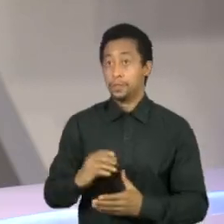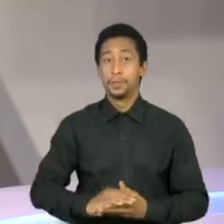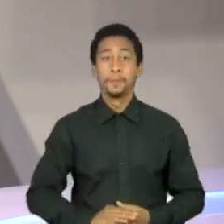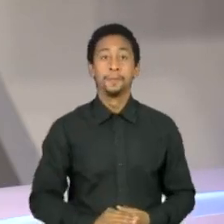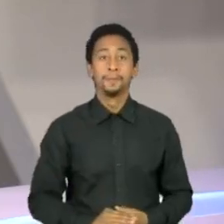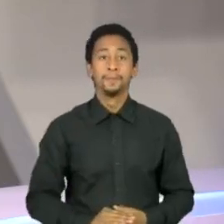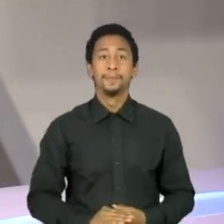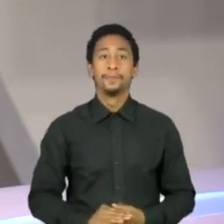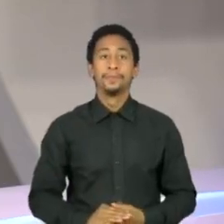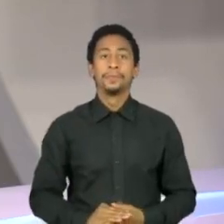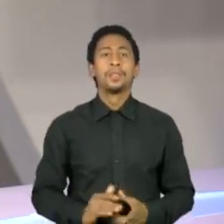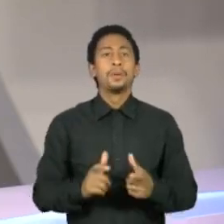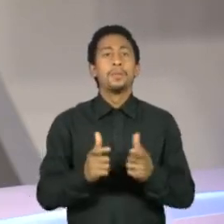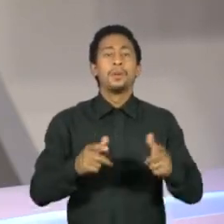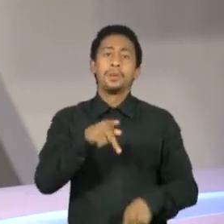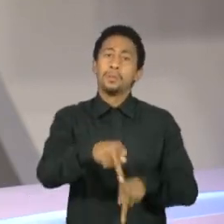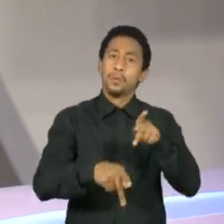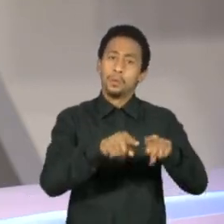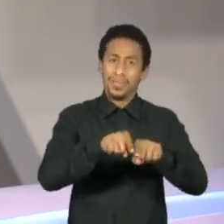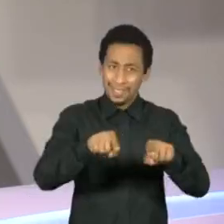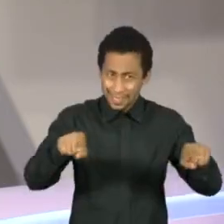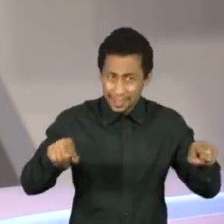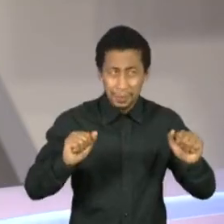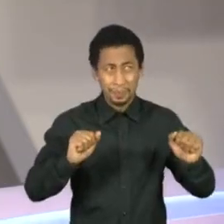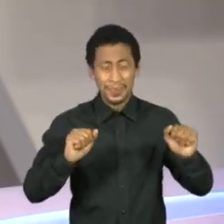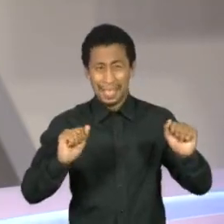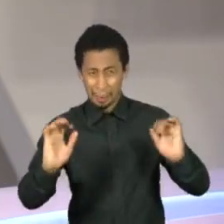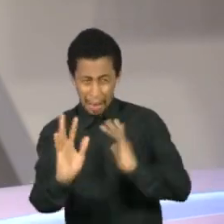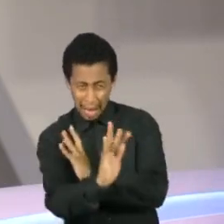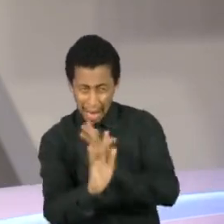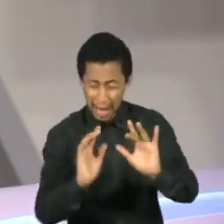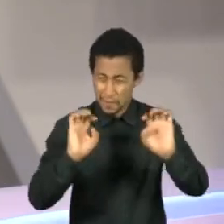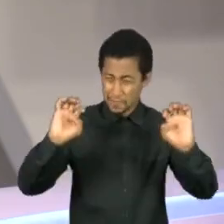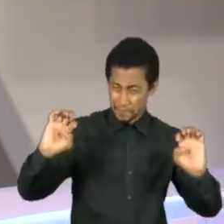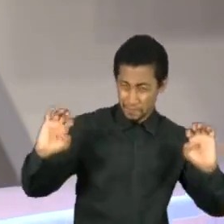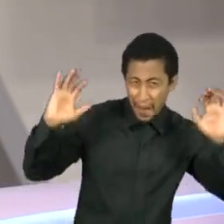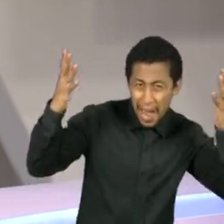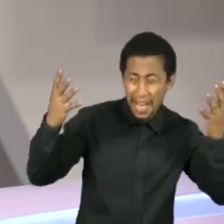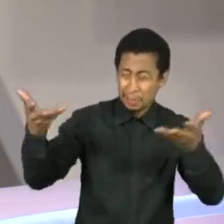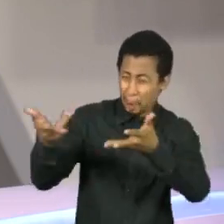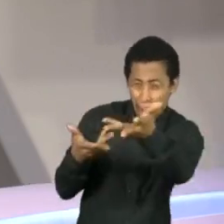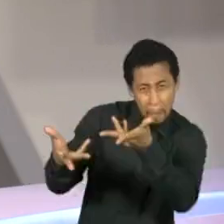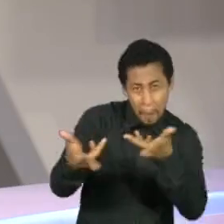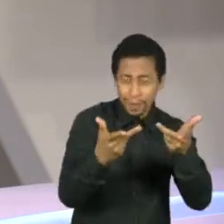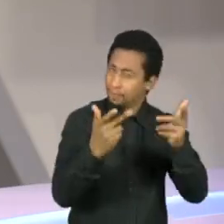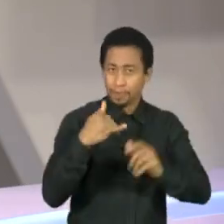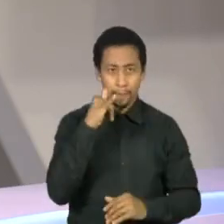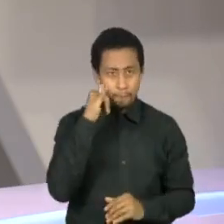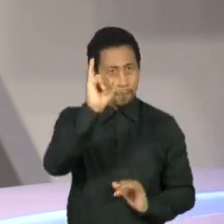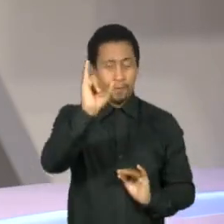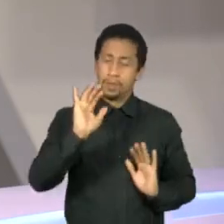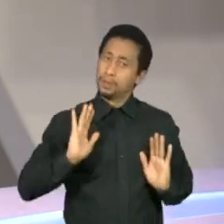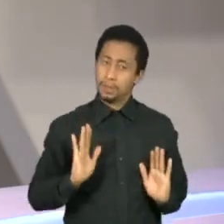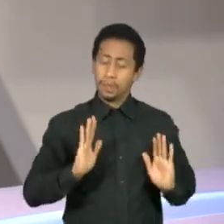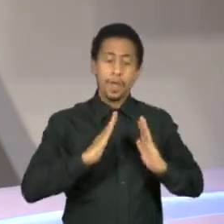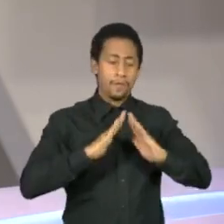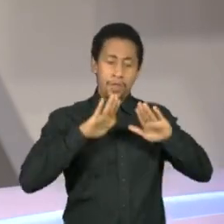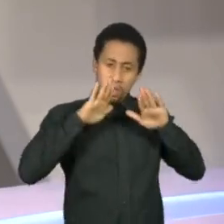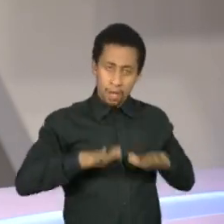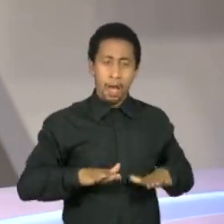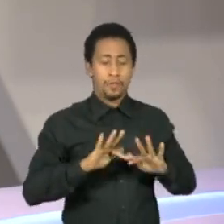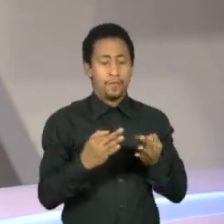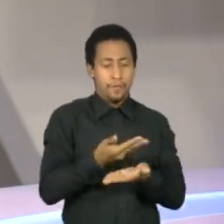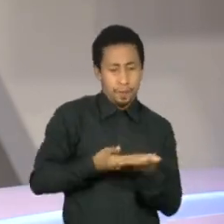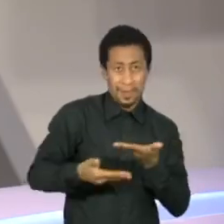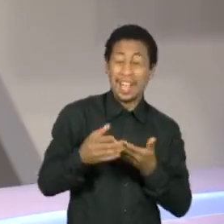A maioria da população vai evitar reuniões e festas com pessoas fora da casa, assim como viagens